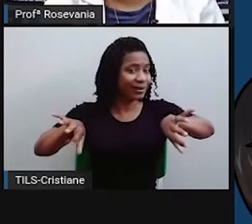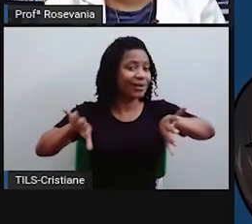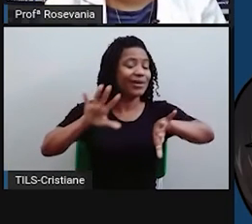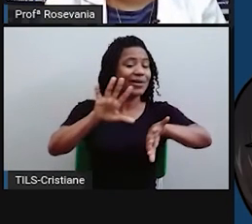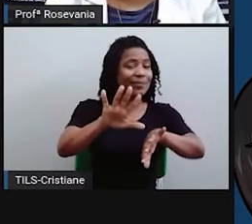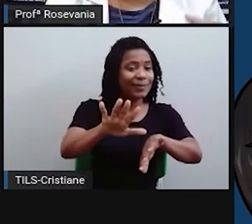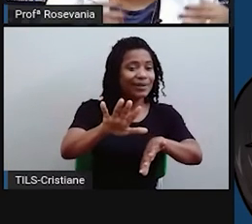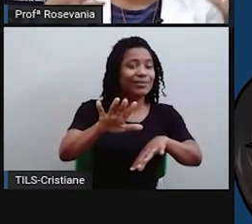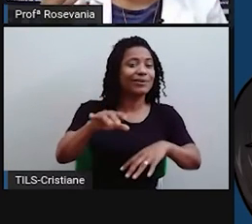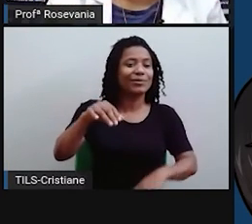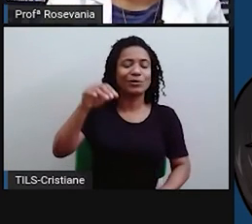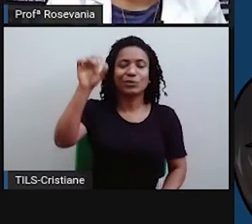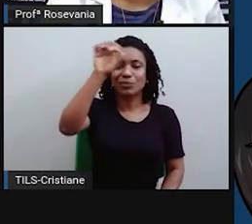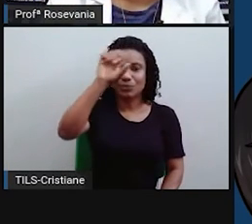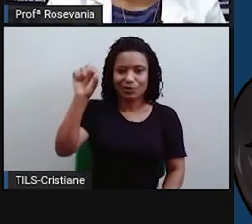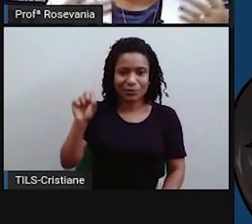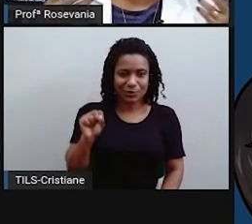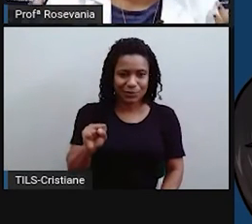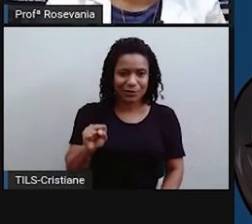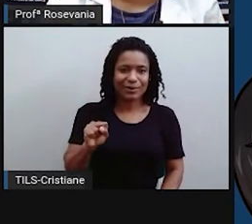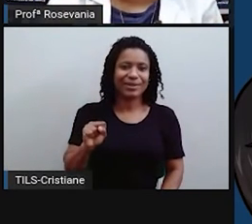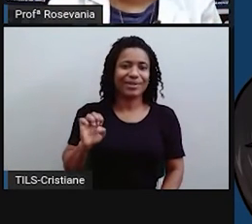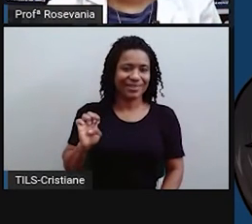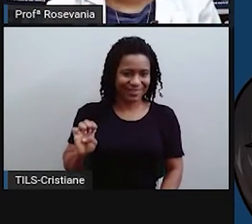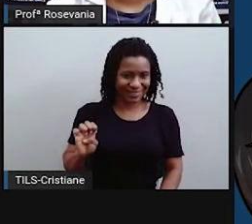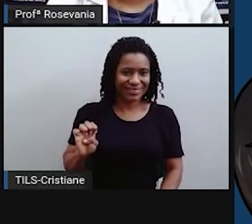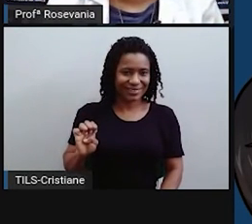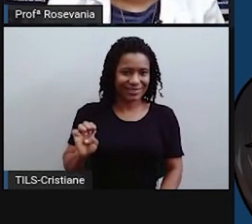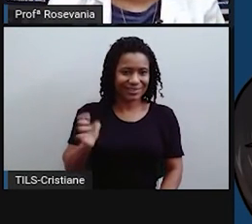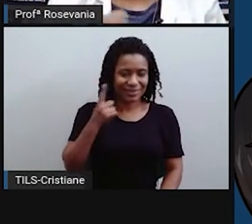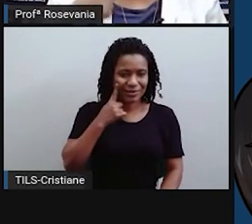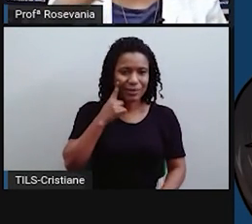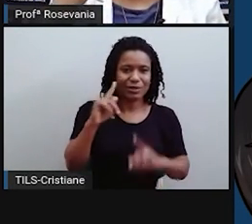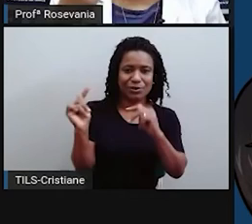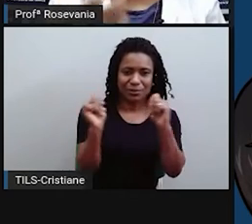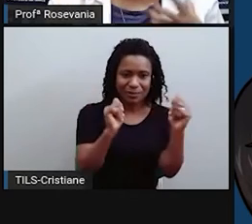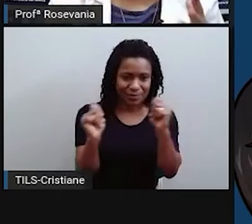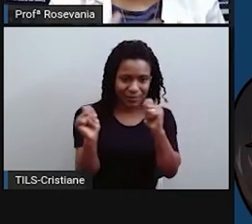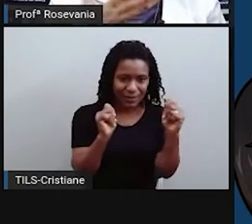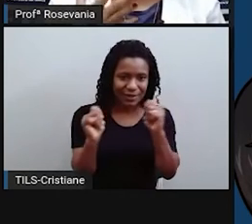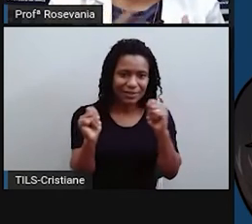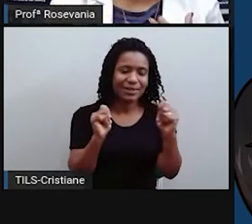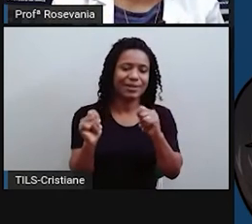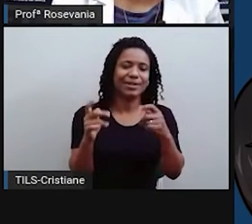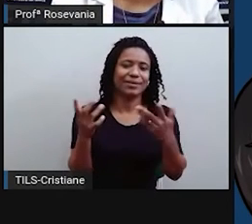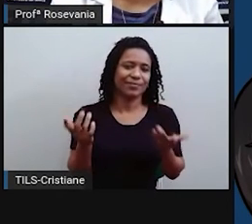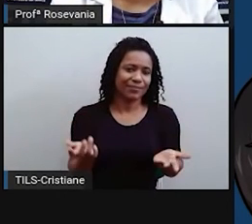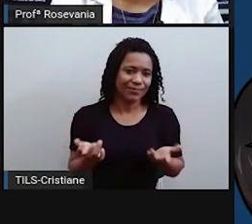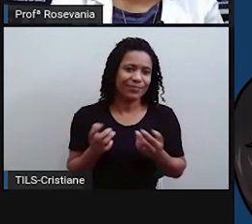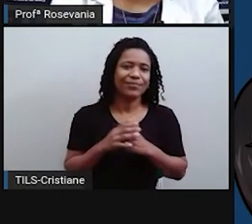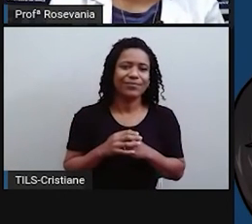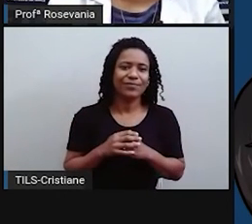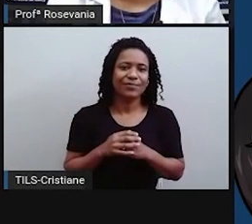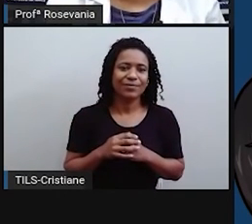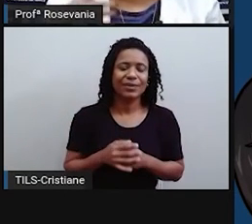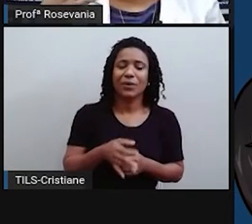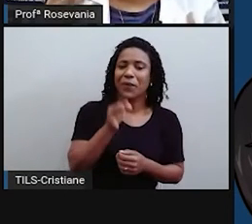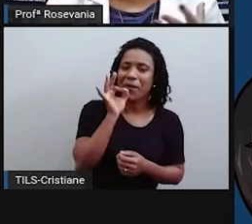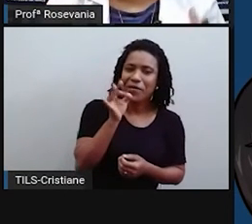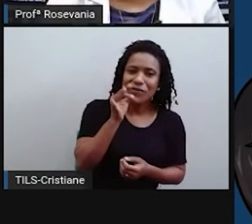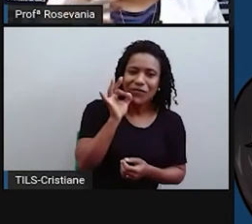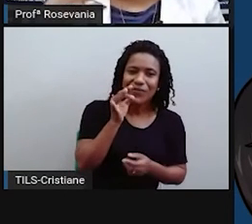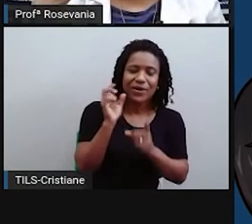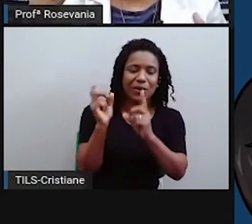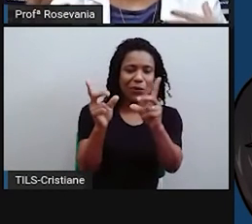fala da região sudeste, a gente já fala do coração econômico do país, primeiro ali com aquela questão do ciclo do café,